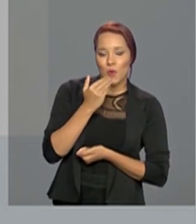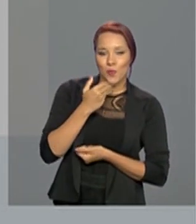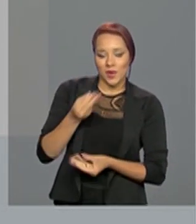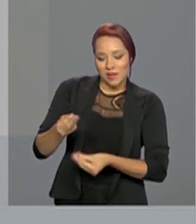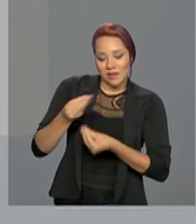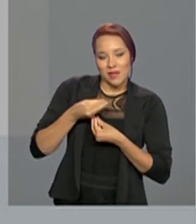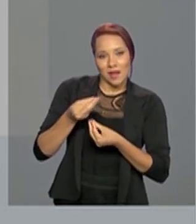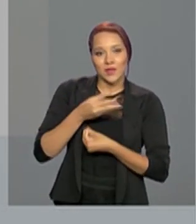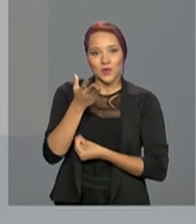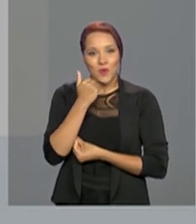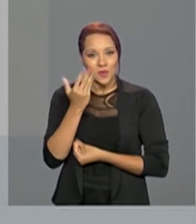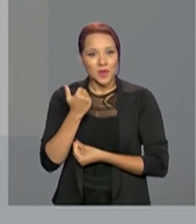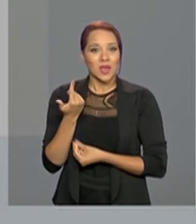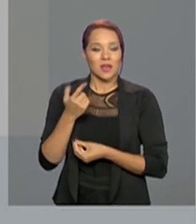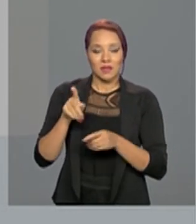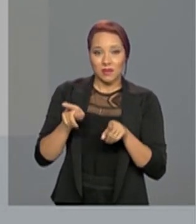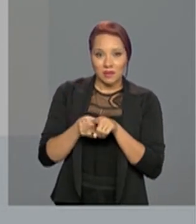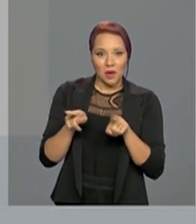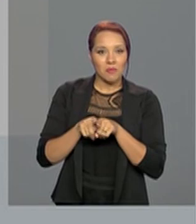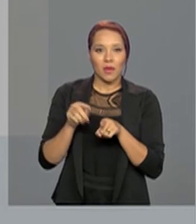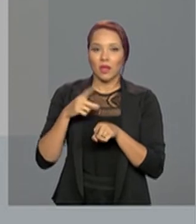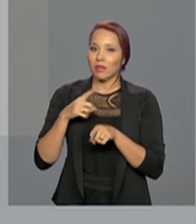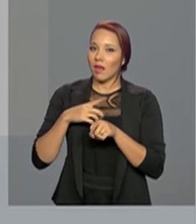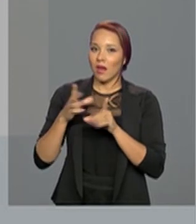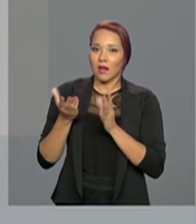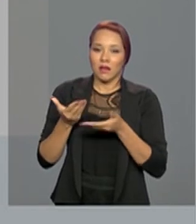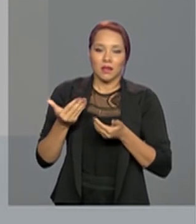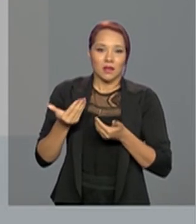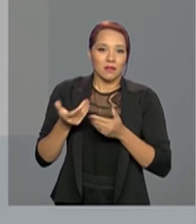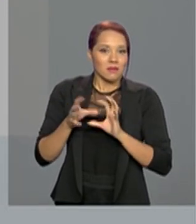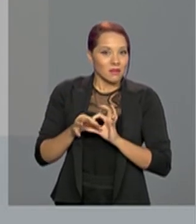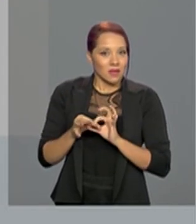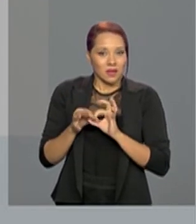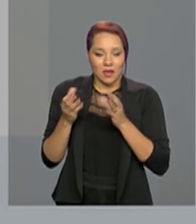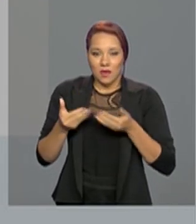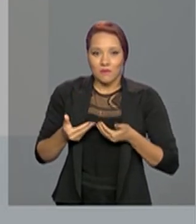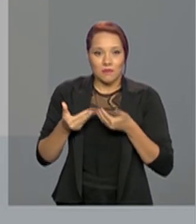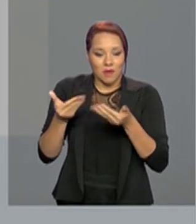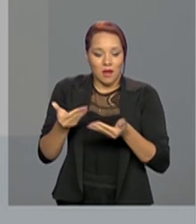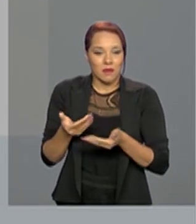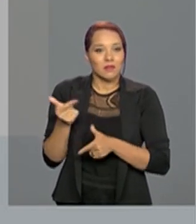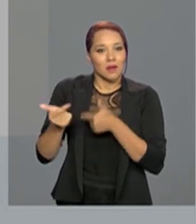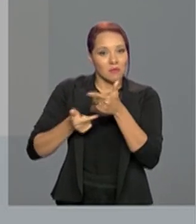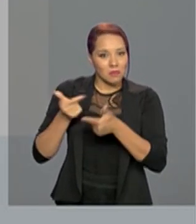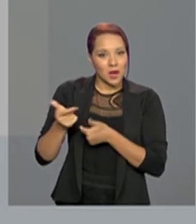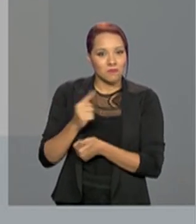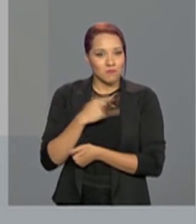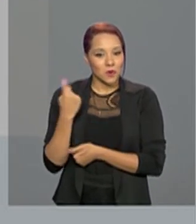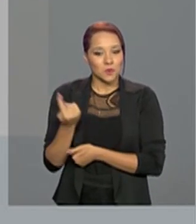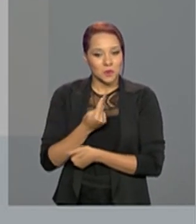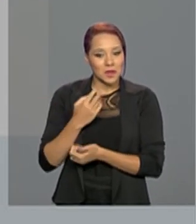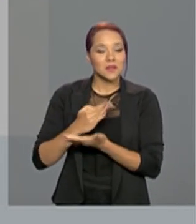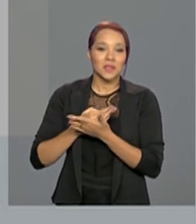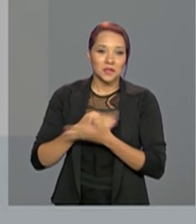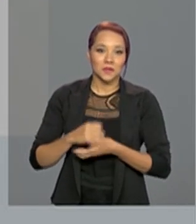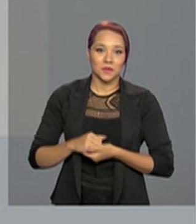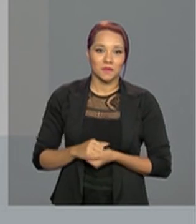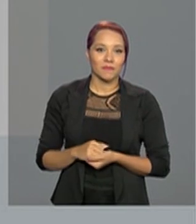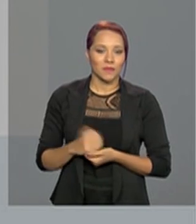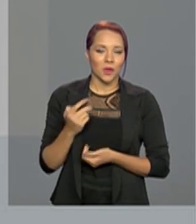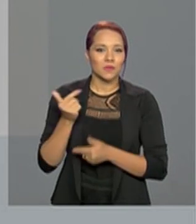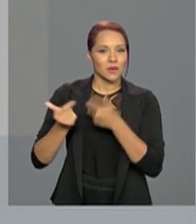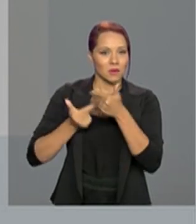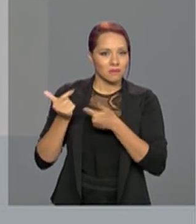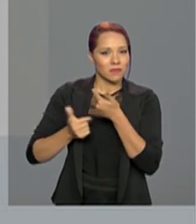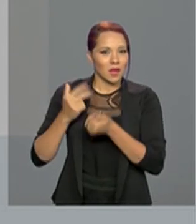na estrada, estão colocando à disposição nosso serviço aqui, tá bom? O serviço